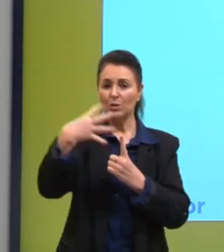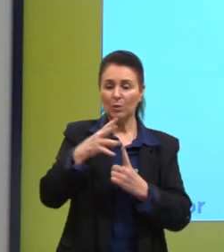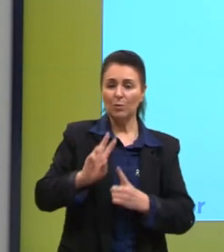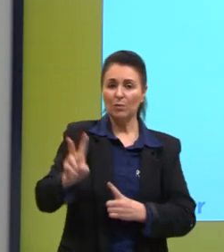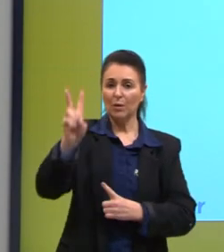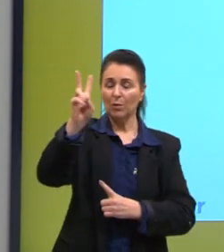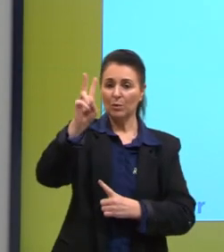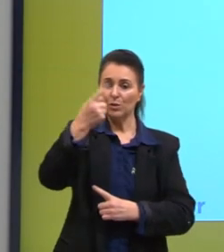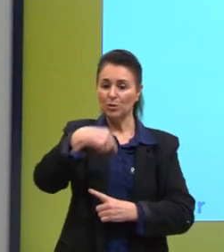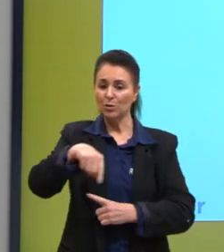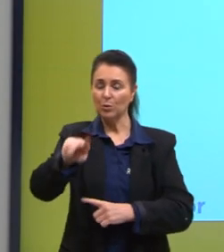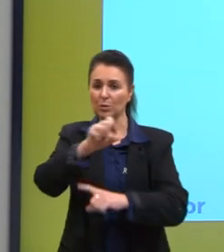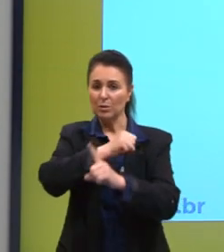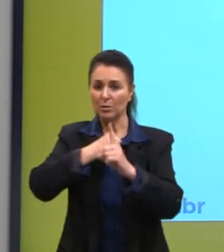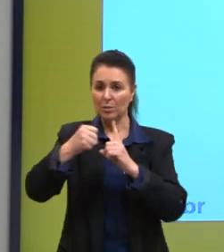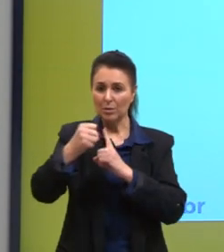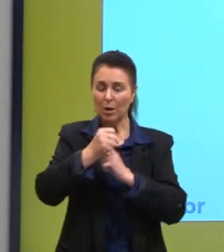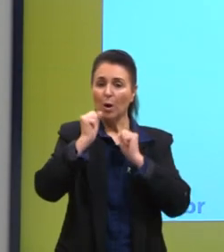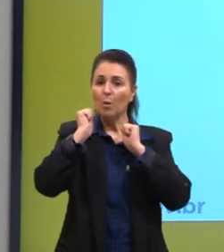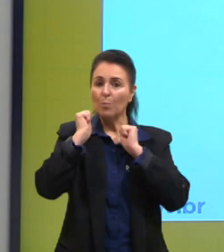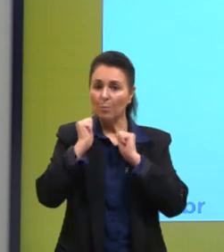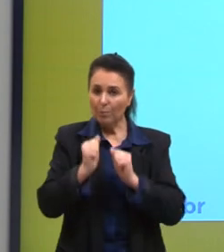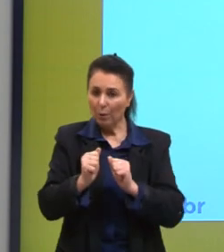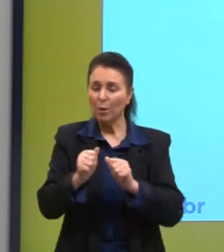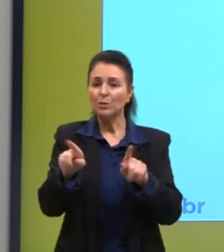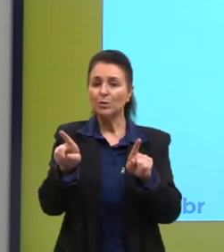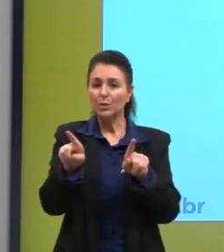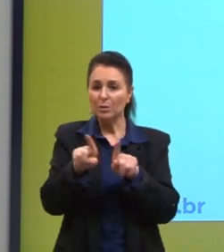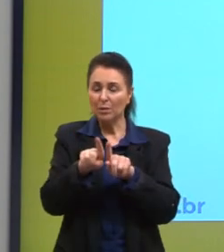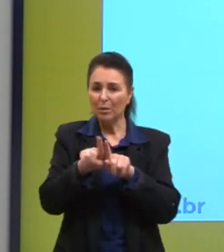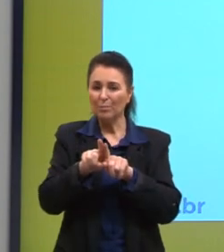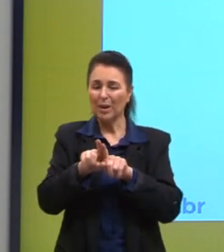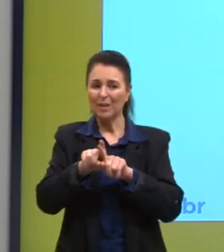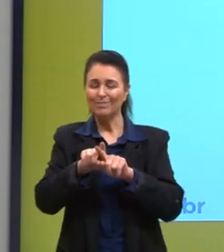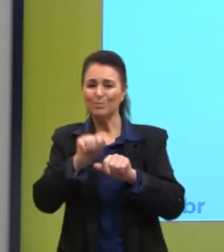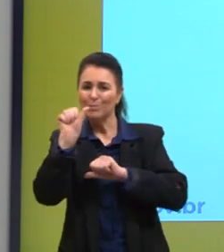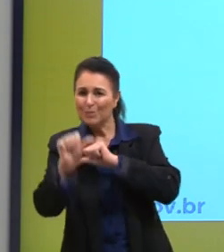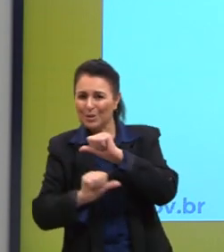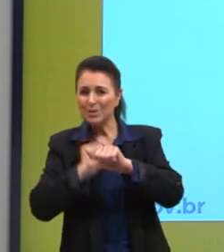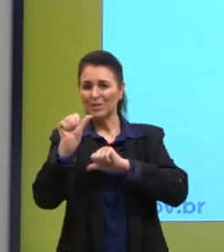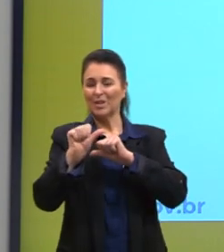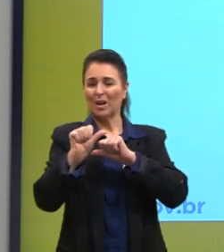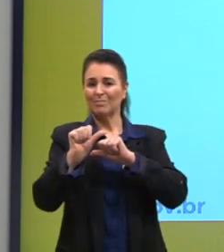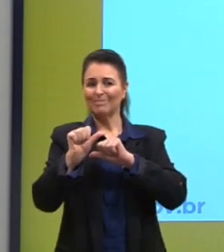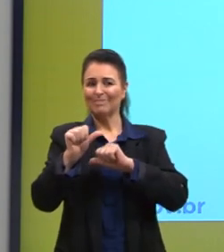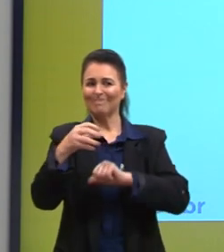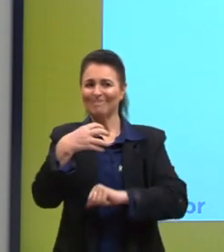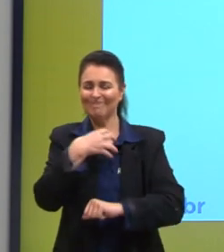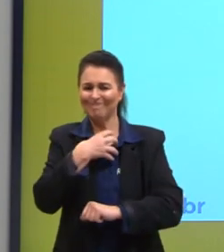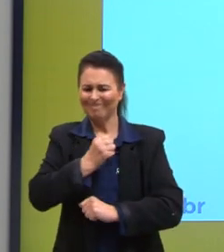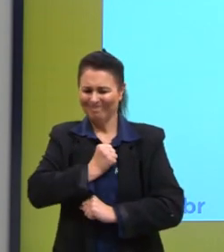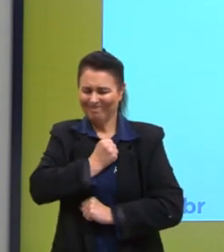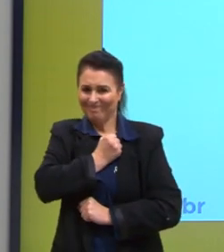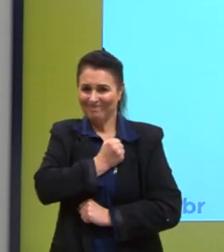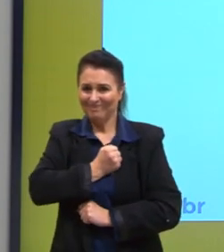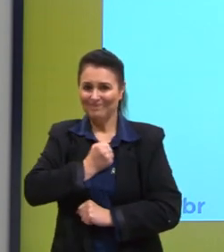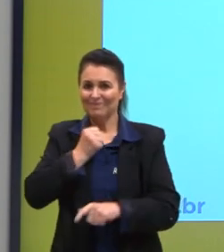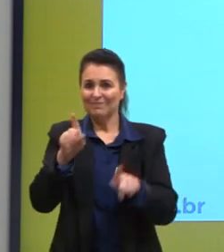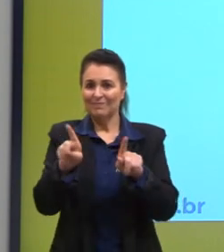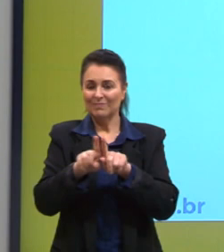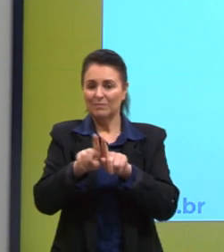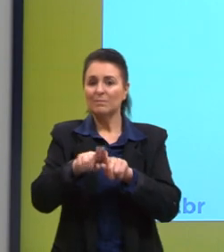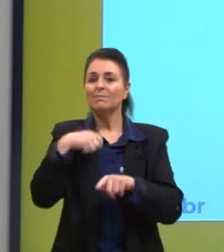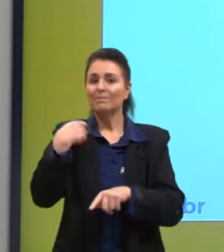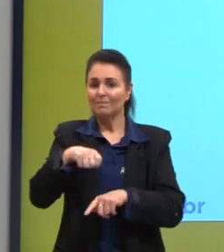sociedades pode inspirar a preço, mas também distorções e ressentimentos. Tanto quanto a